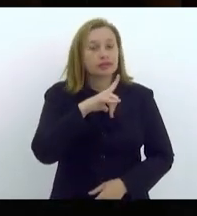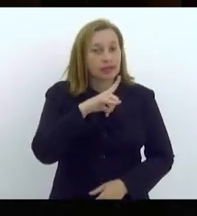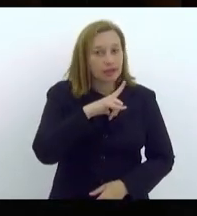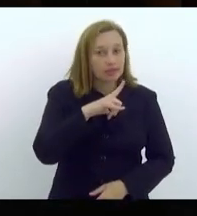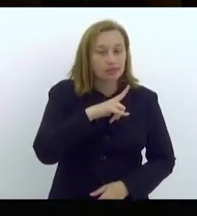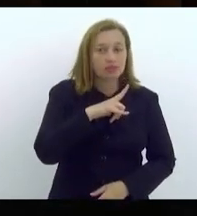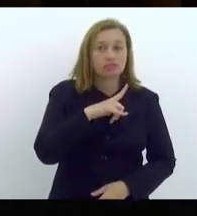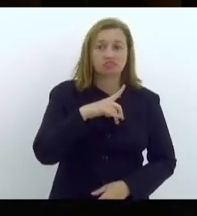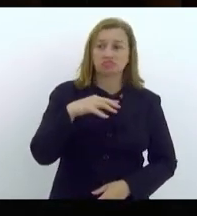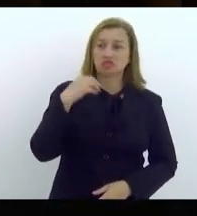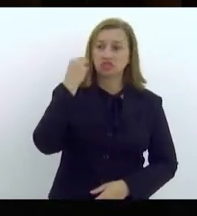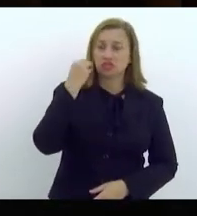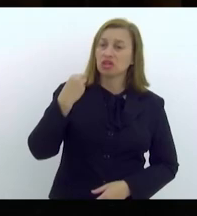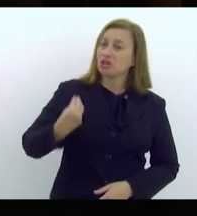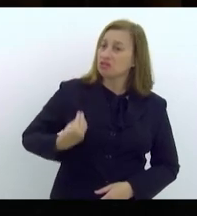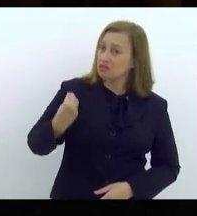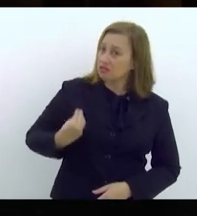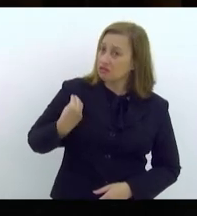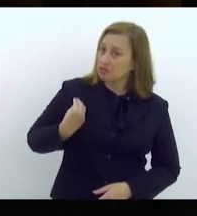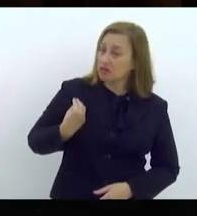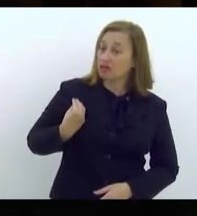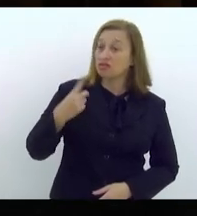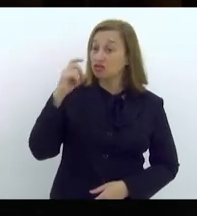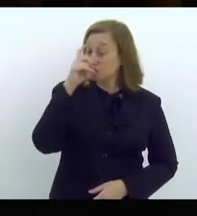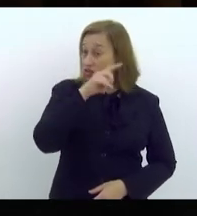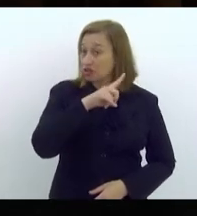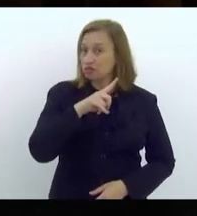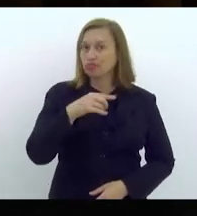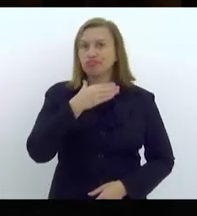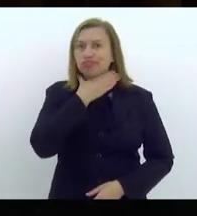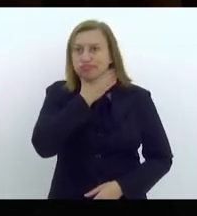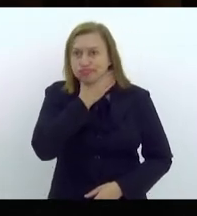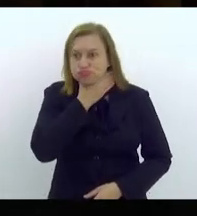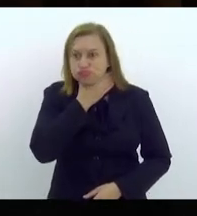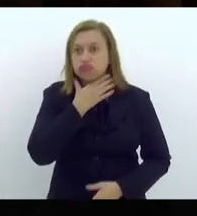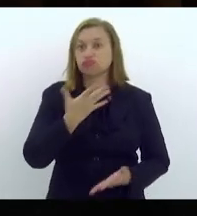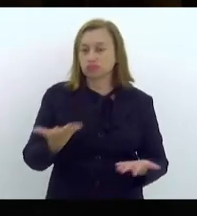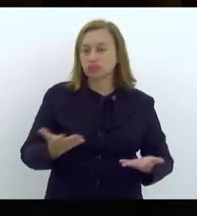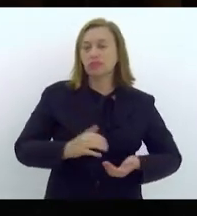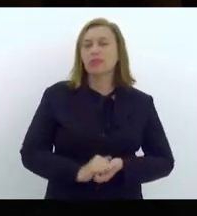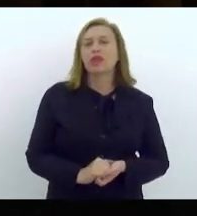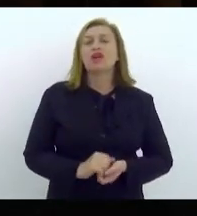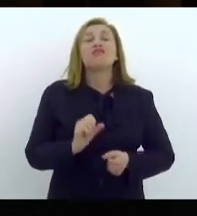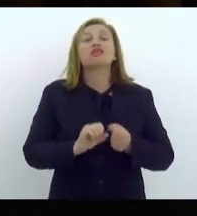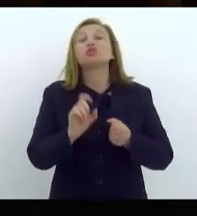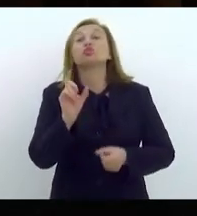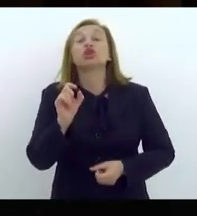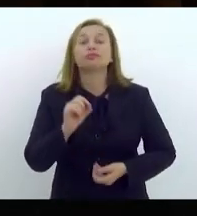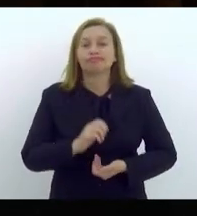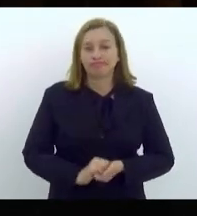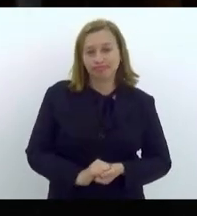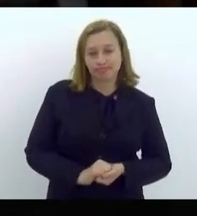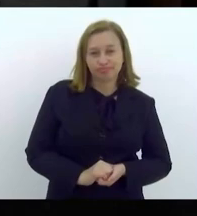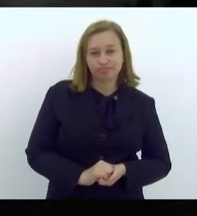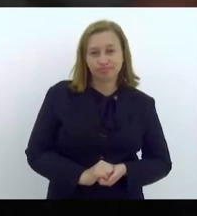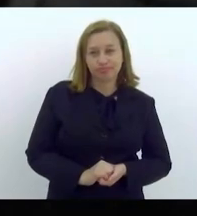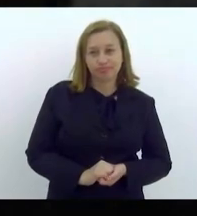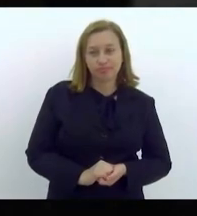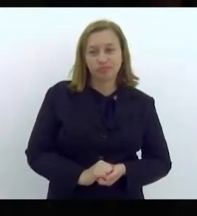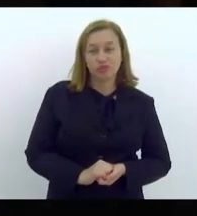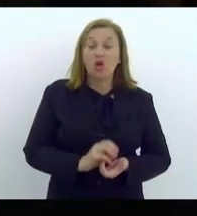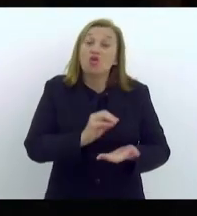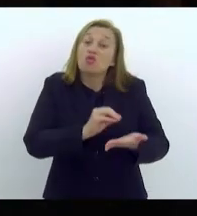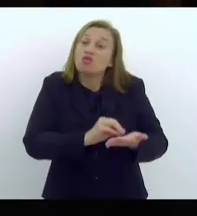vivendo, e irá se agravar. O que fazer? Quando